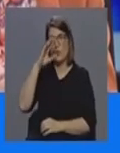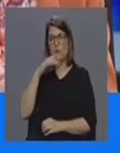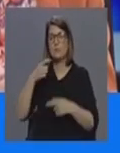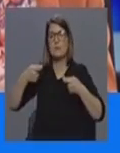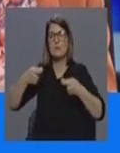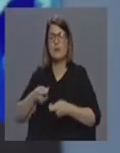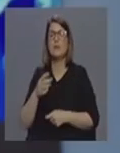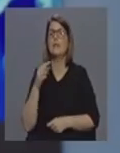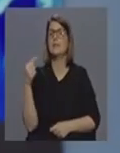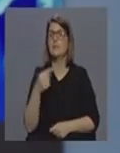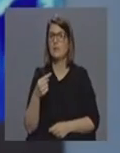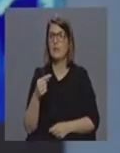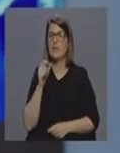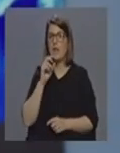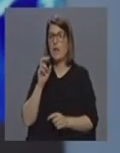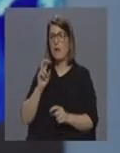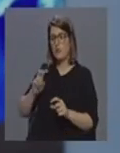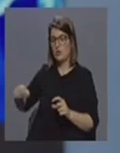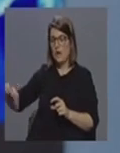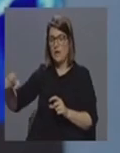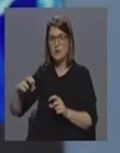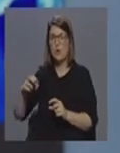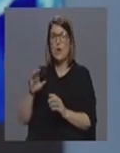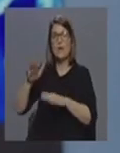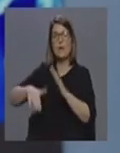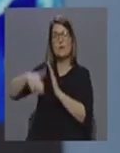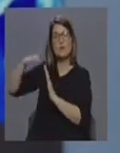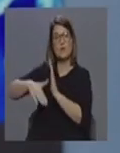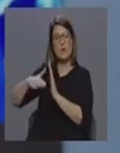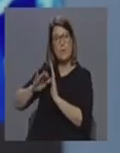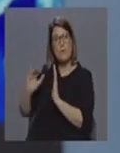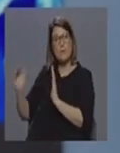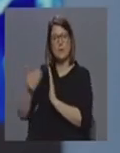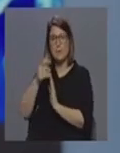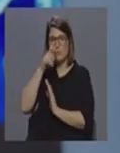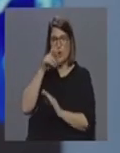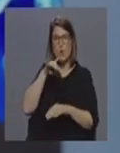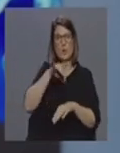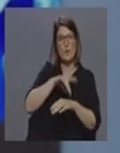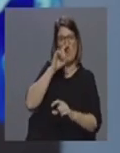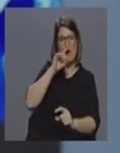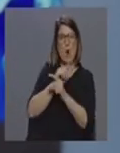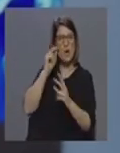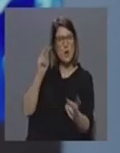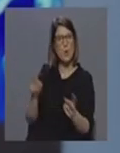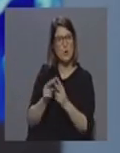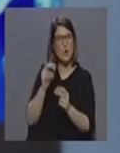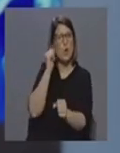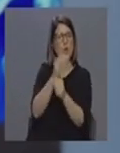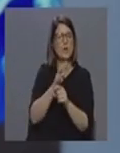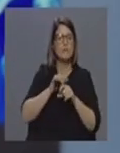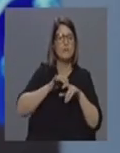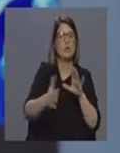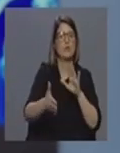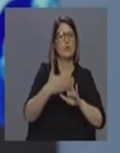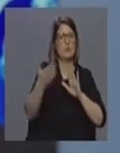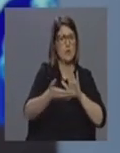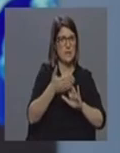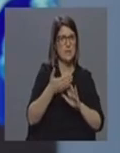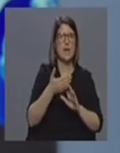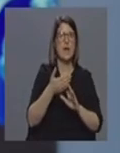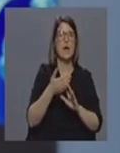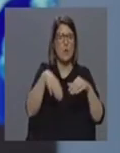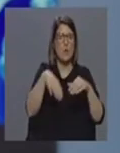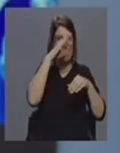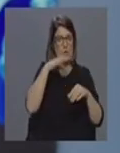negativa com acesso pelo exterior quer por escadas quer por elevador ou seja não há nenhum percurso do utente que possa contaminar o serviço de urgência e outras enfermeiras por onde passe